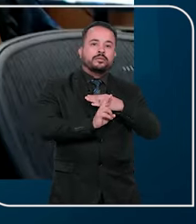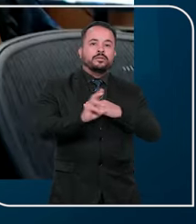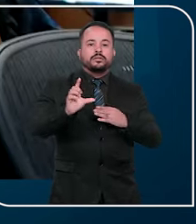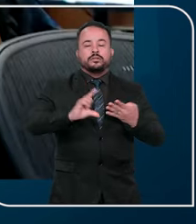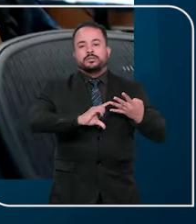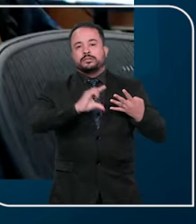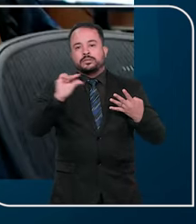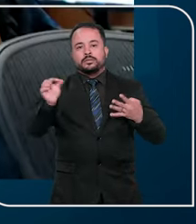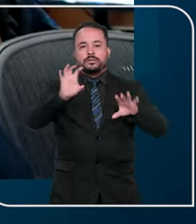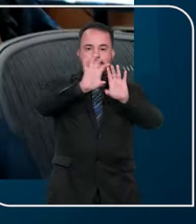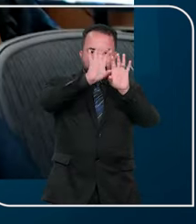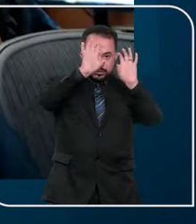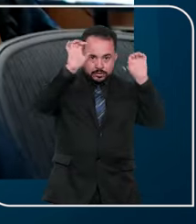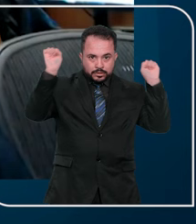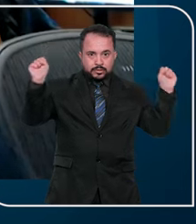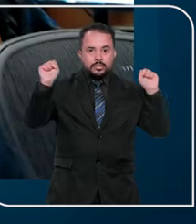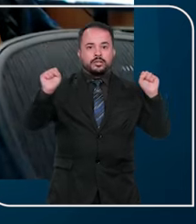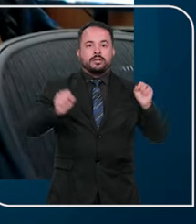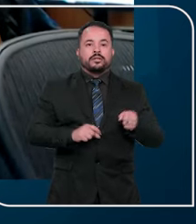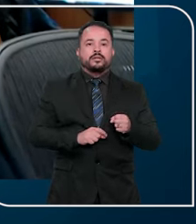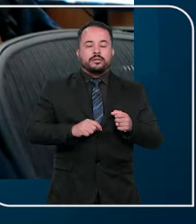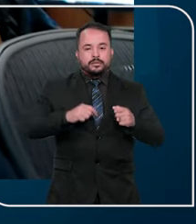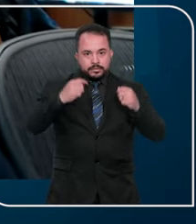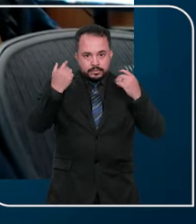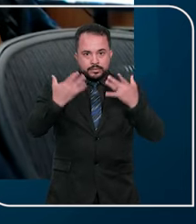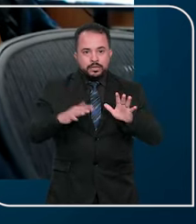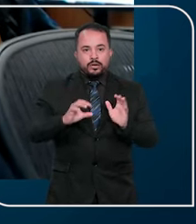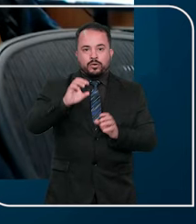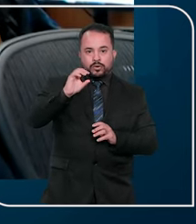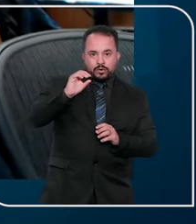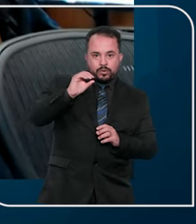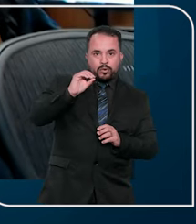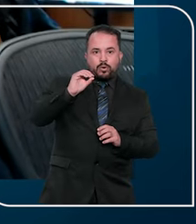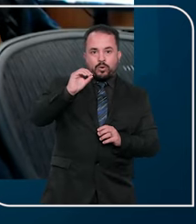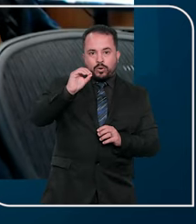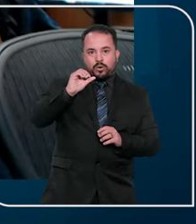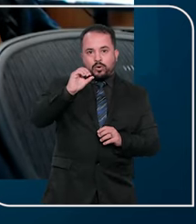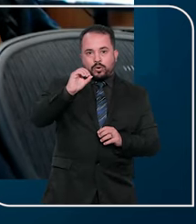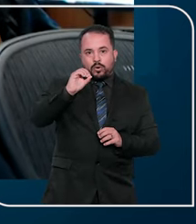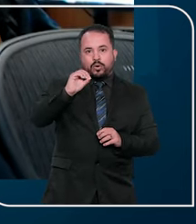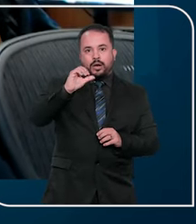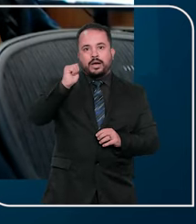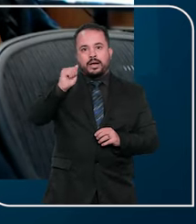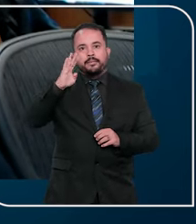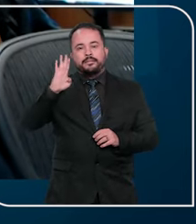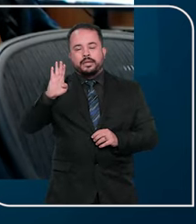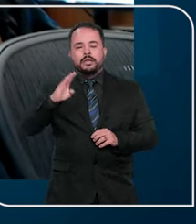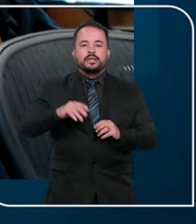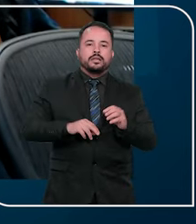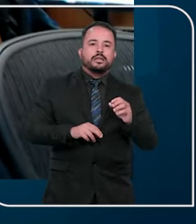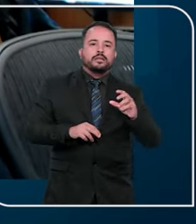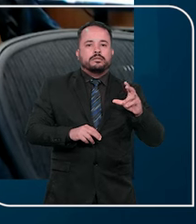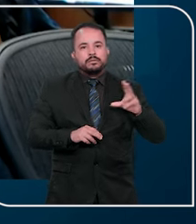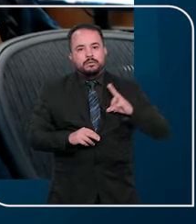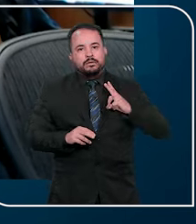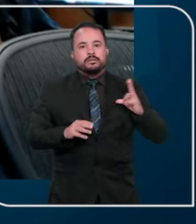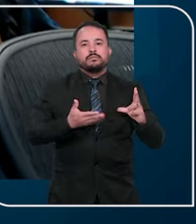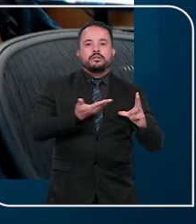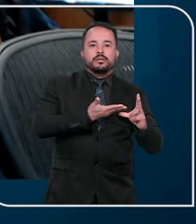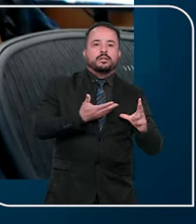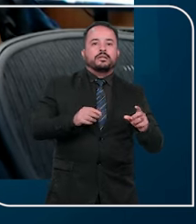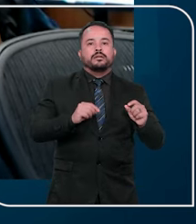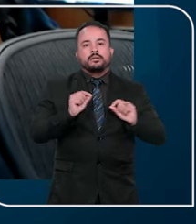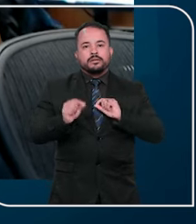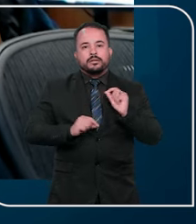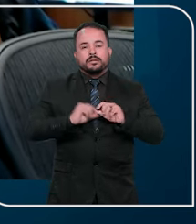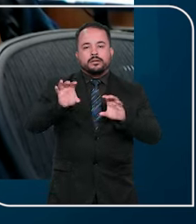Dantas, destacou que o Supremo Tribunal Federal já estabeleceu que a OAB é um tipo de serviço público independente e pontuou que